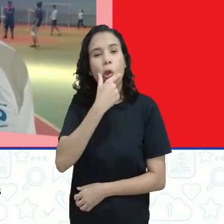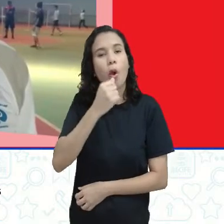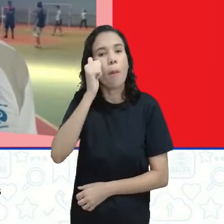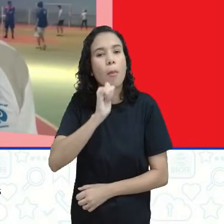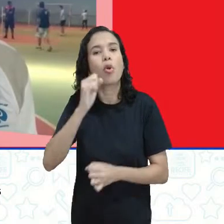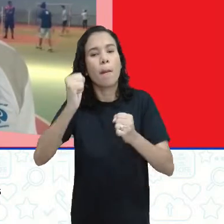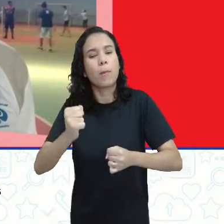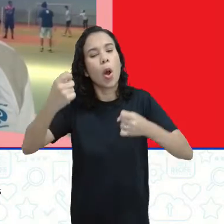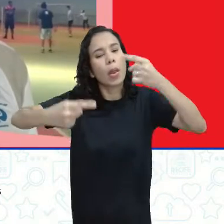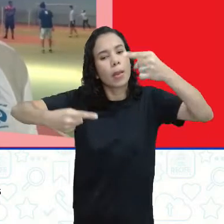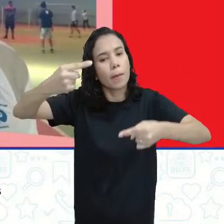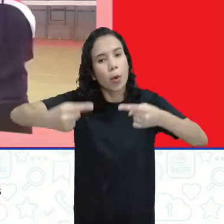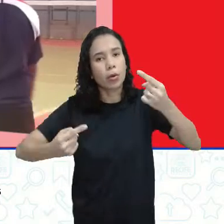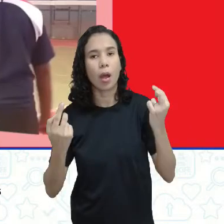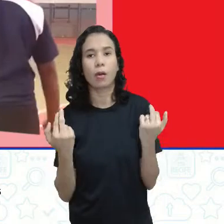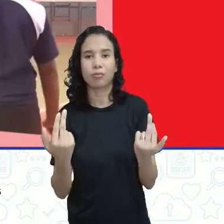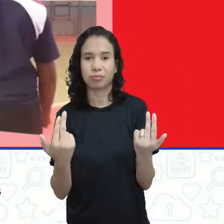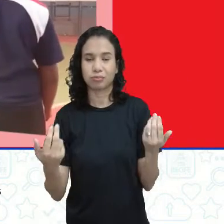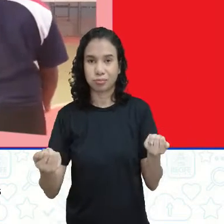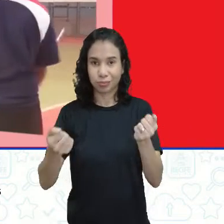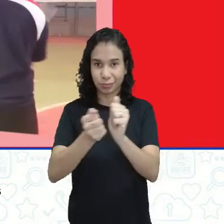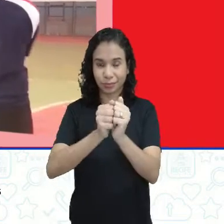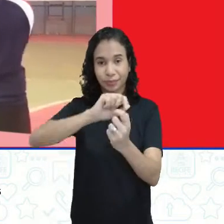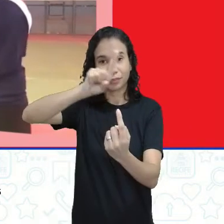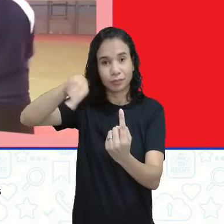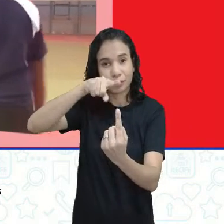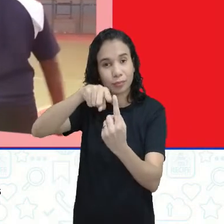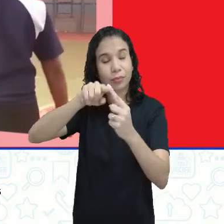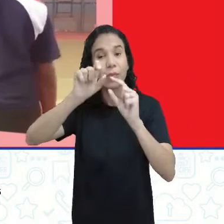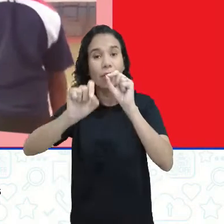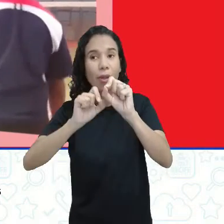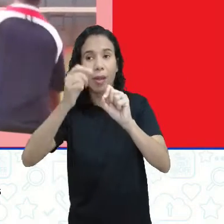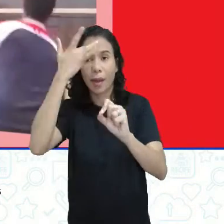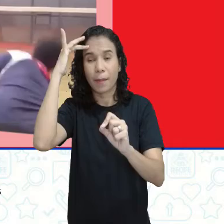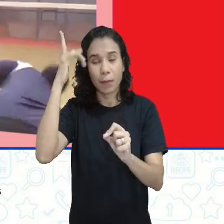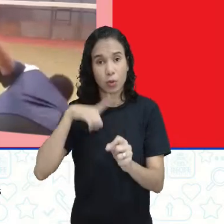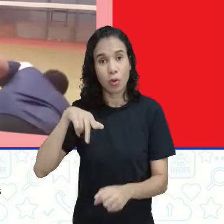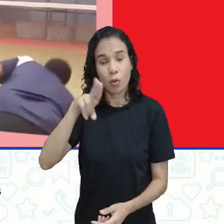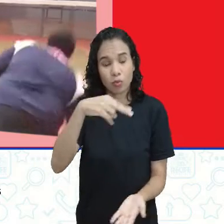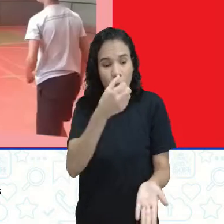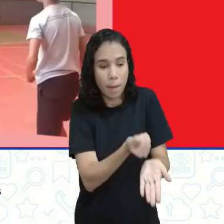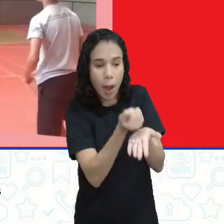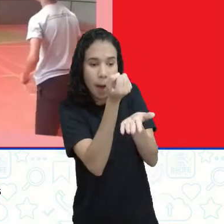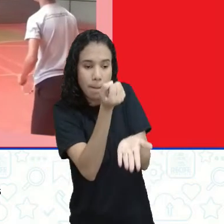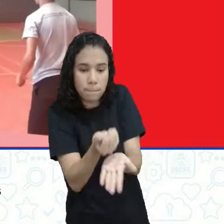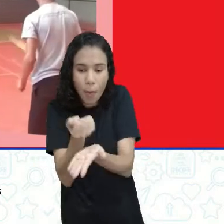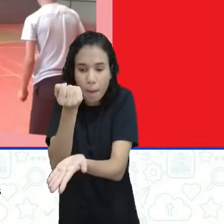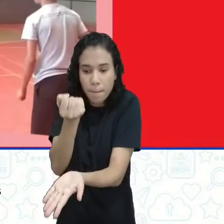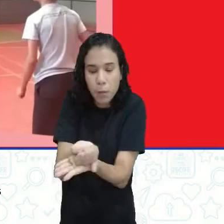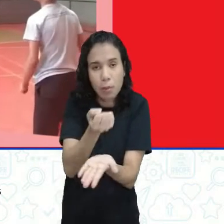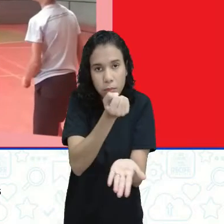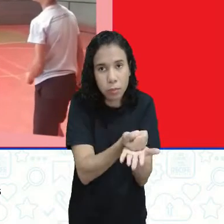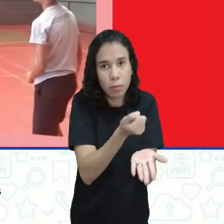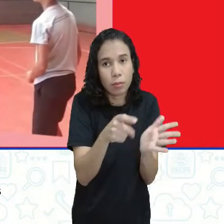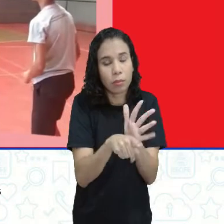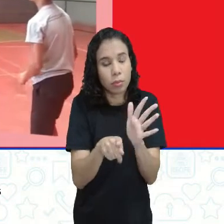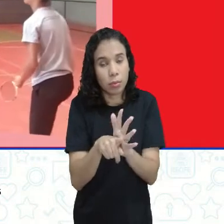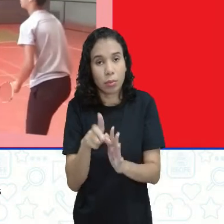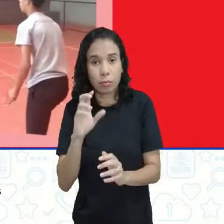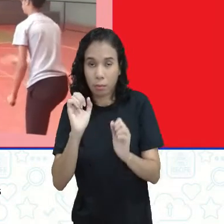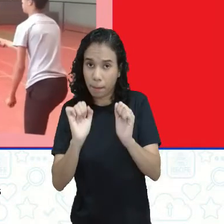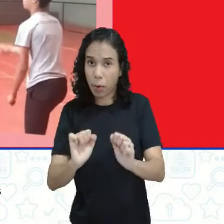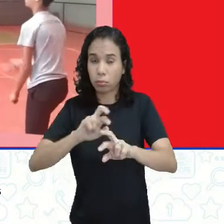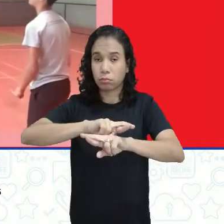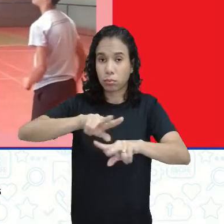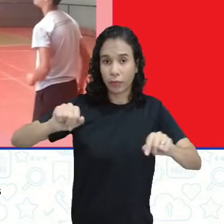uma mesma competição. O objetivo do jogo é golpear a peteca com a raquete, a peteca de nylon ou peteca de